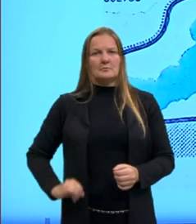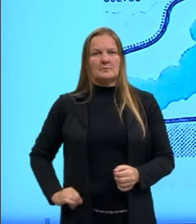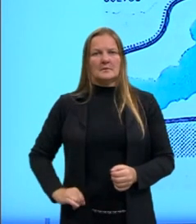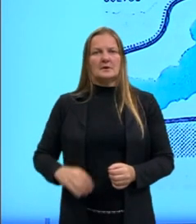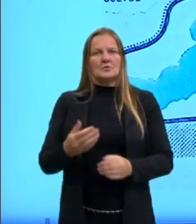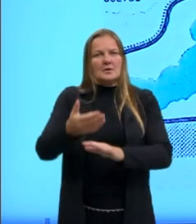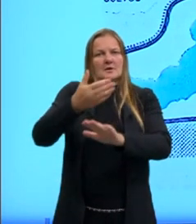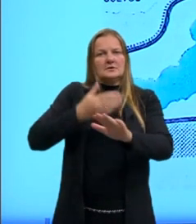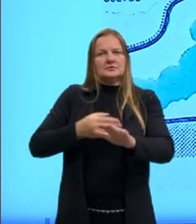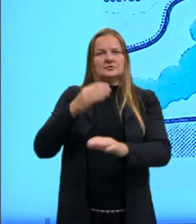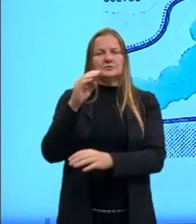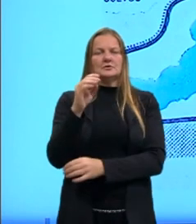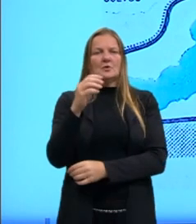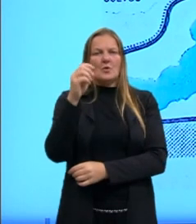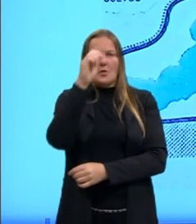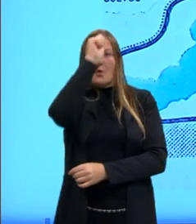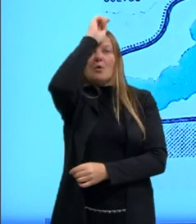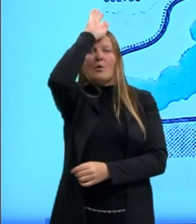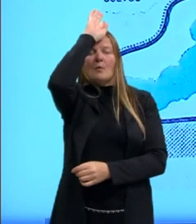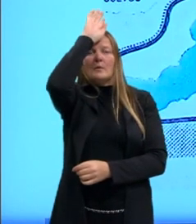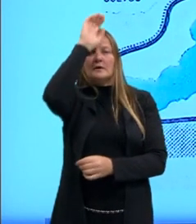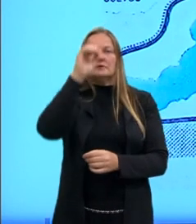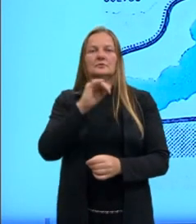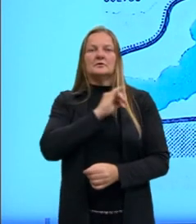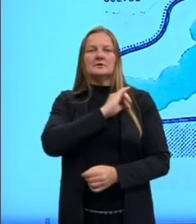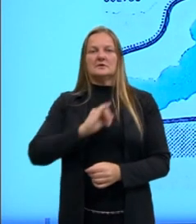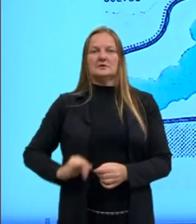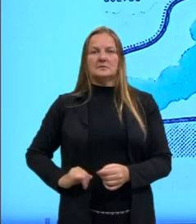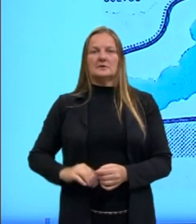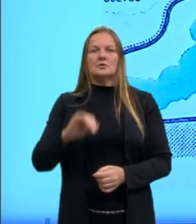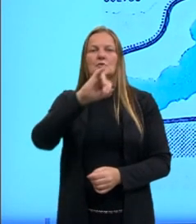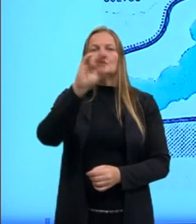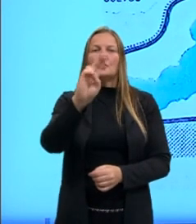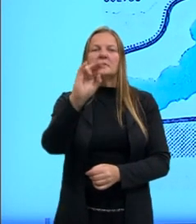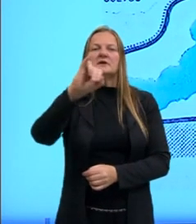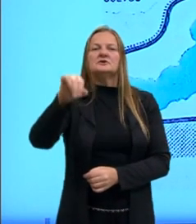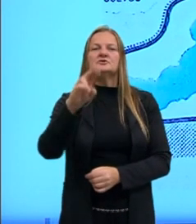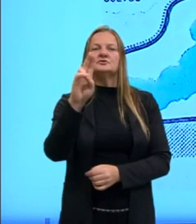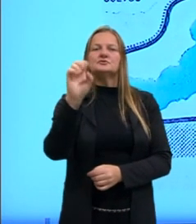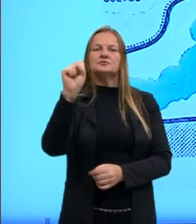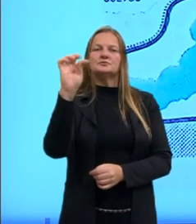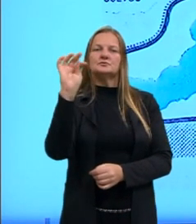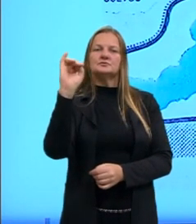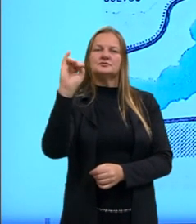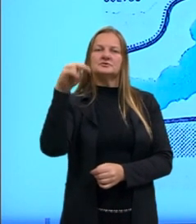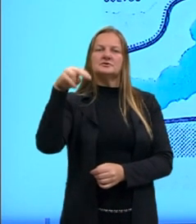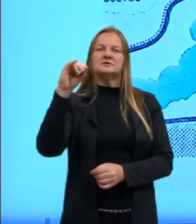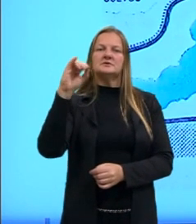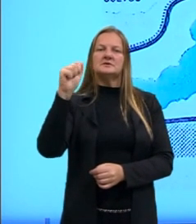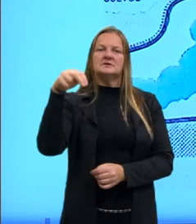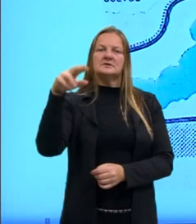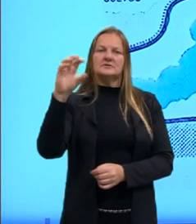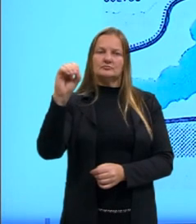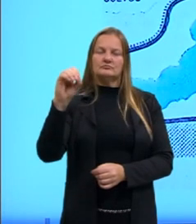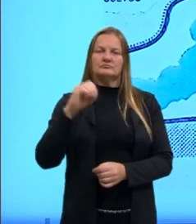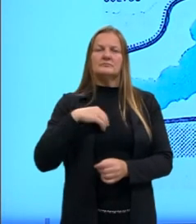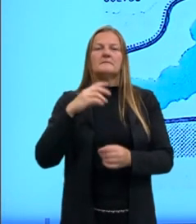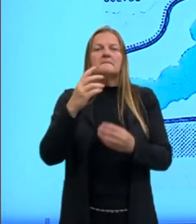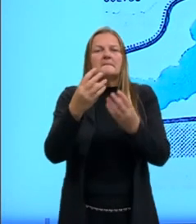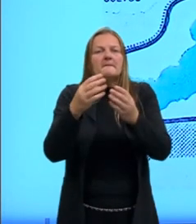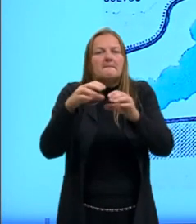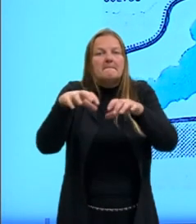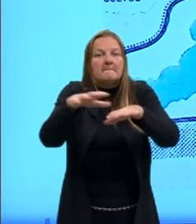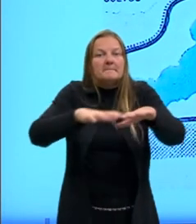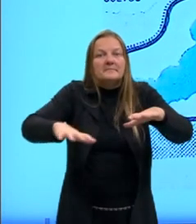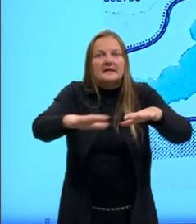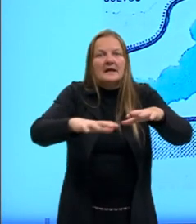anteriormente o Império Romano sob o Imperador Justiniano. e depois eles vão ir perdendo esse território até que vai ficar